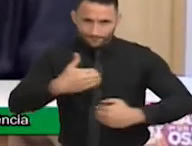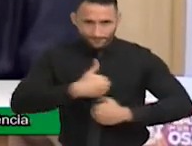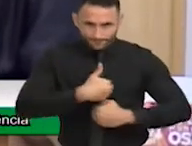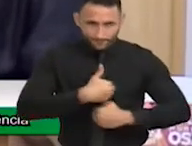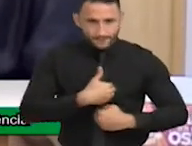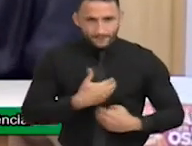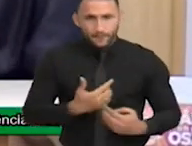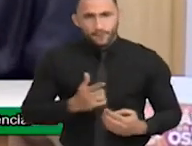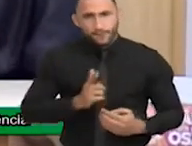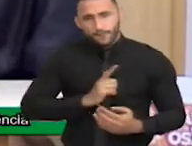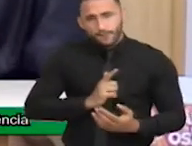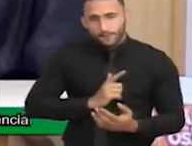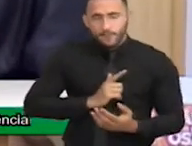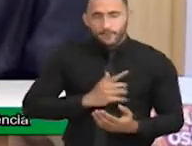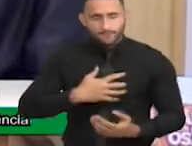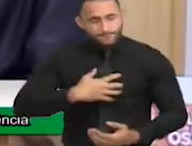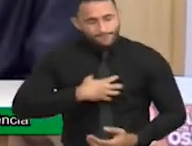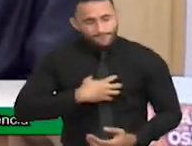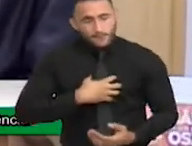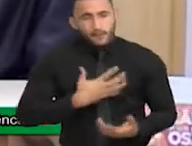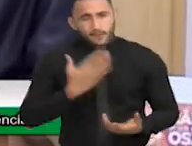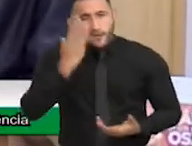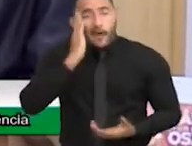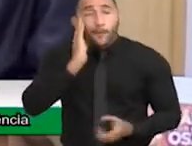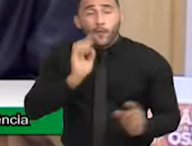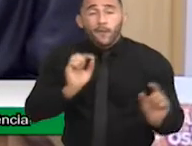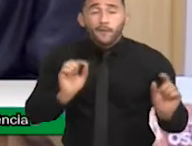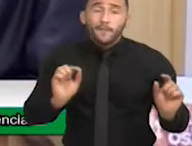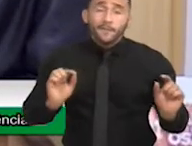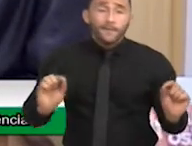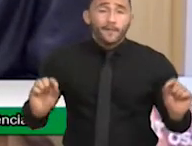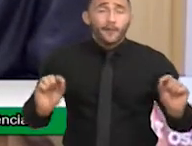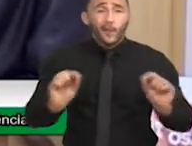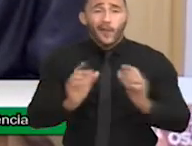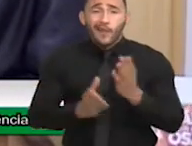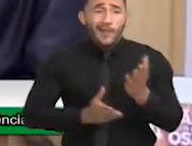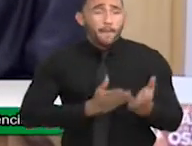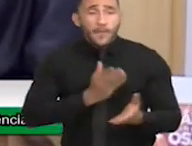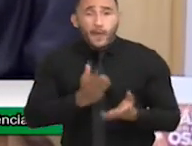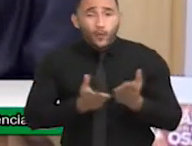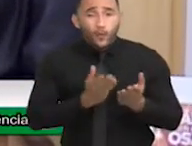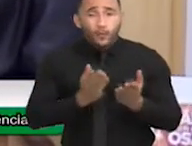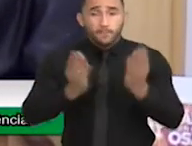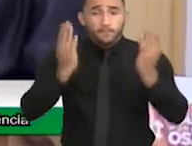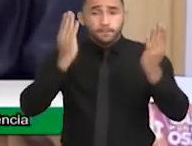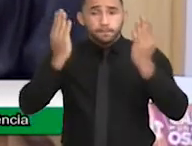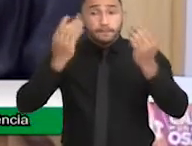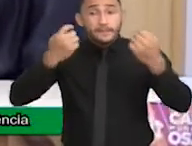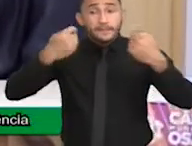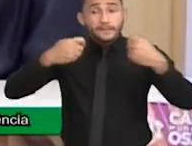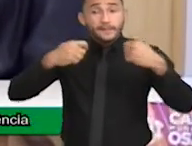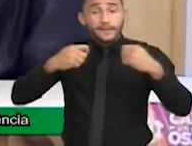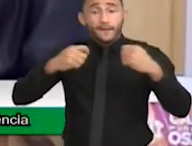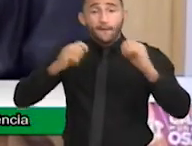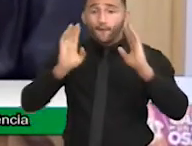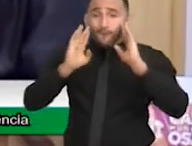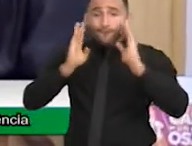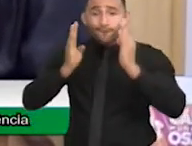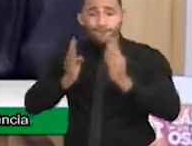possibilidades de deficiência sensorial, sabe que o tratamento psicoterapêutico tem que ser específico para